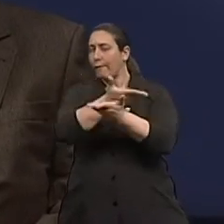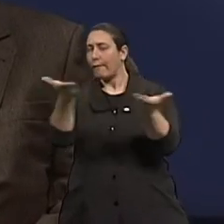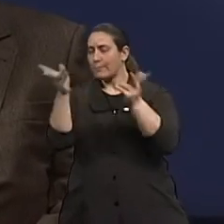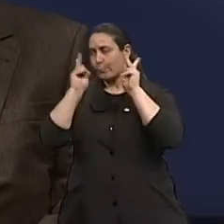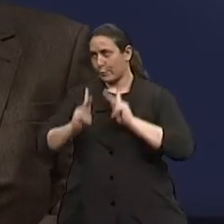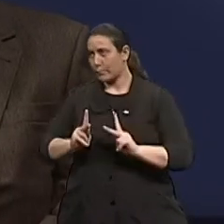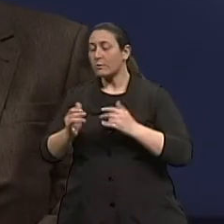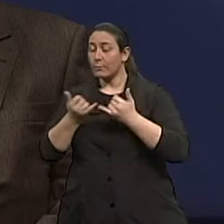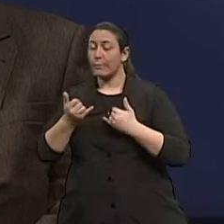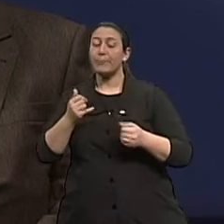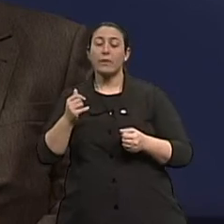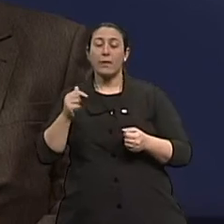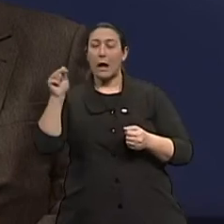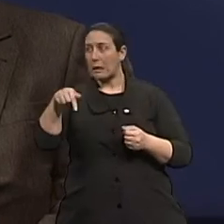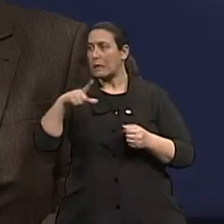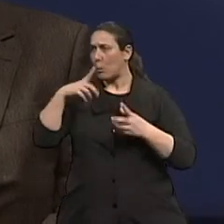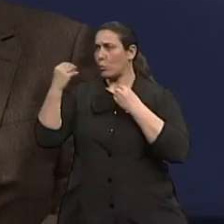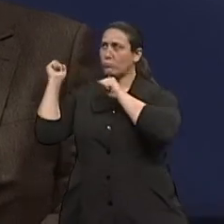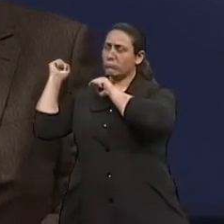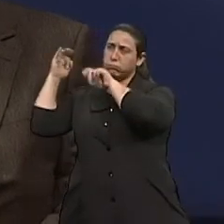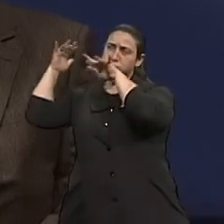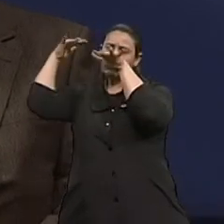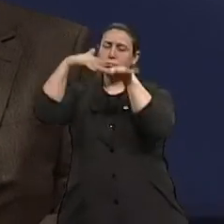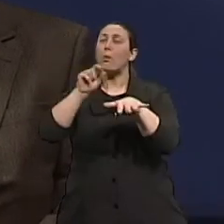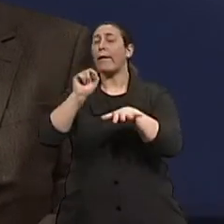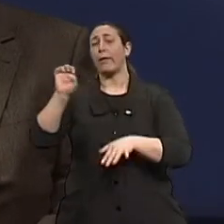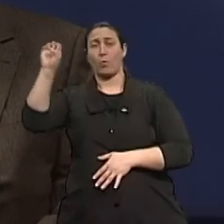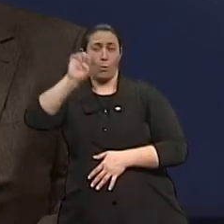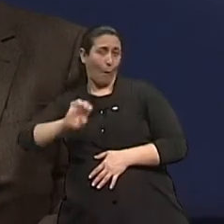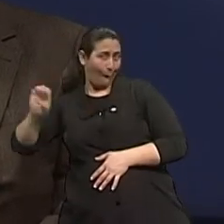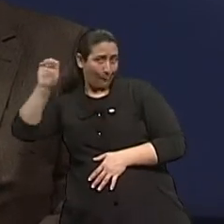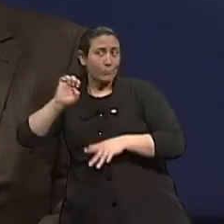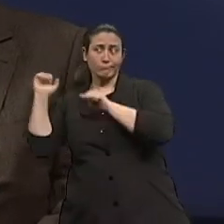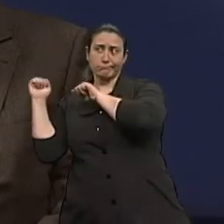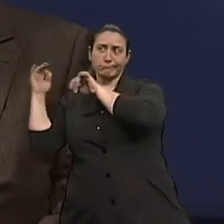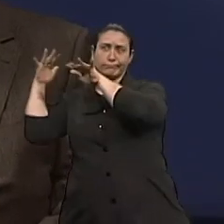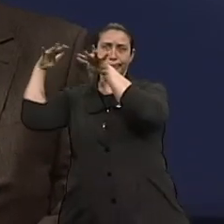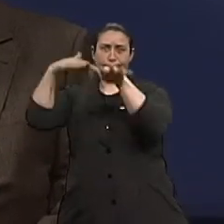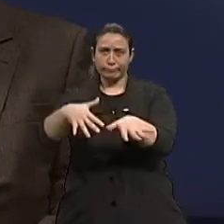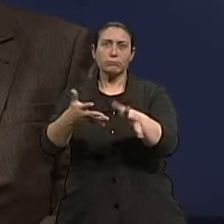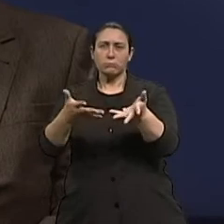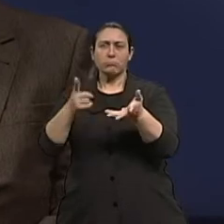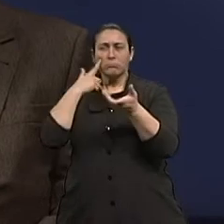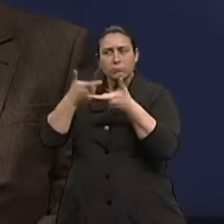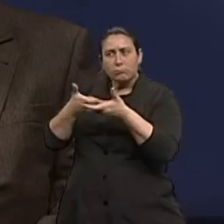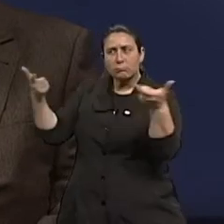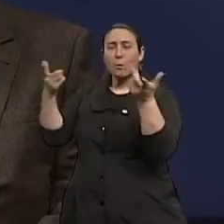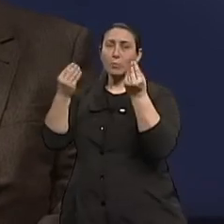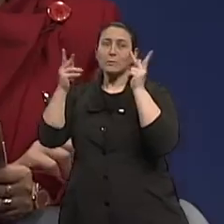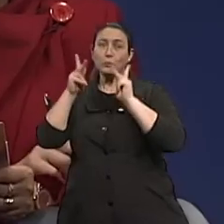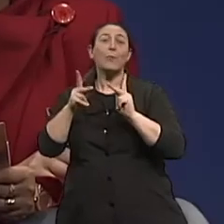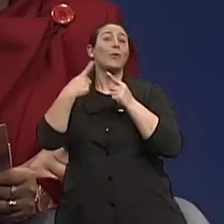Nós temos uma imigração europeia, que é um centro também onde existe uma alta incidência de